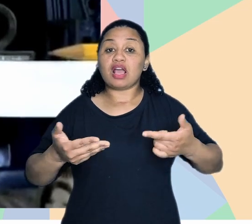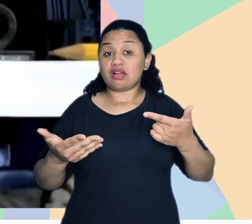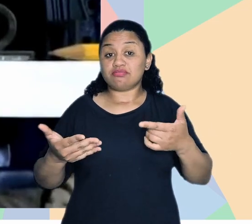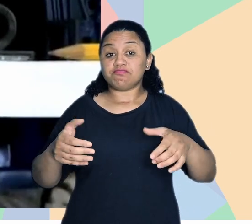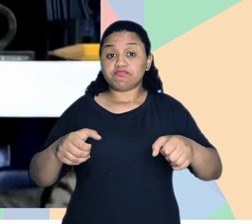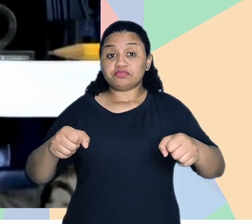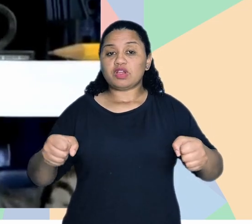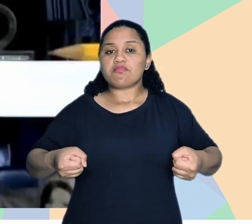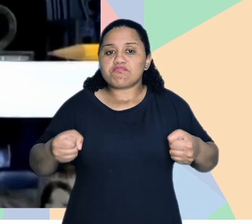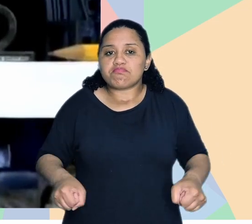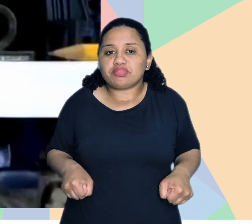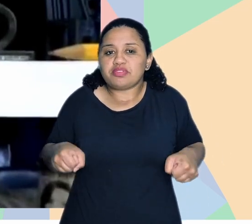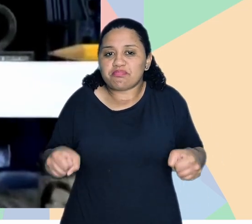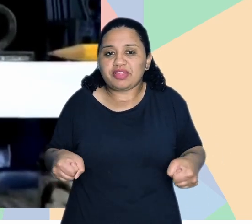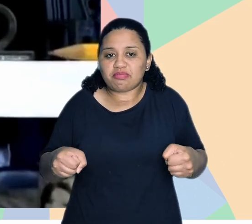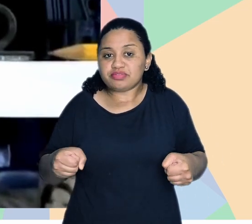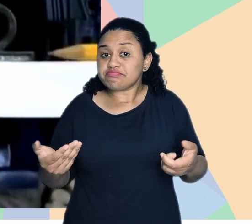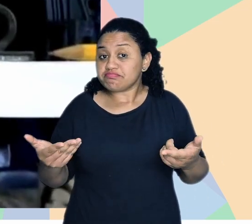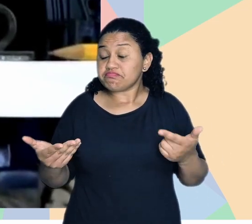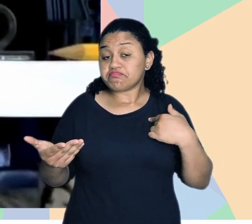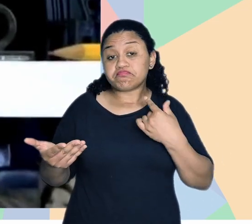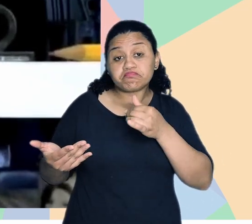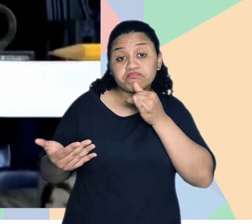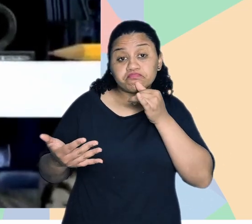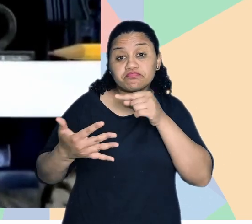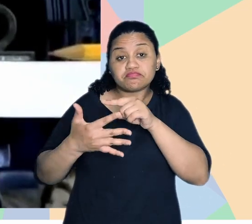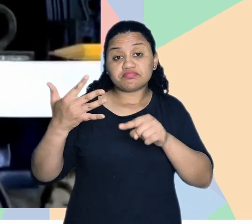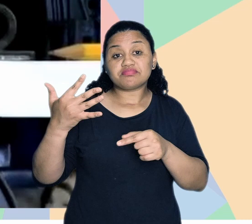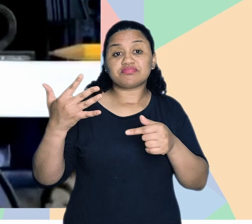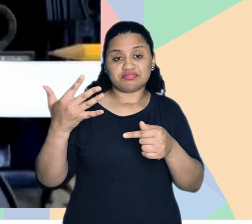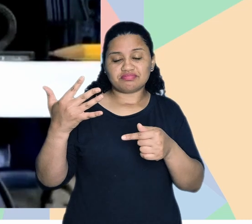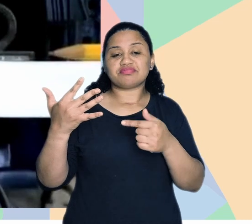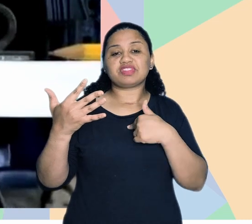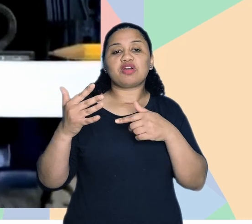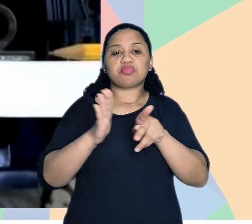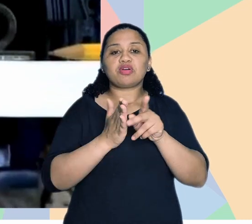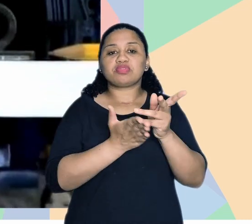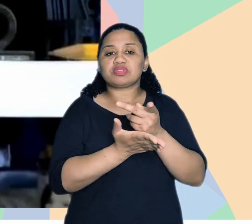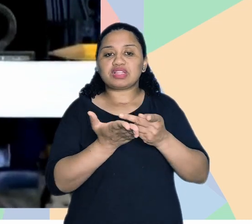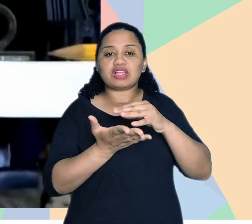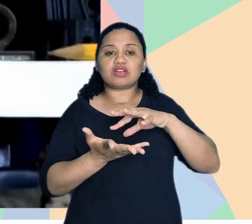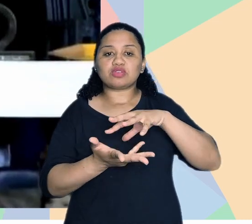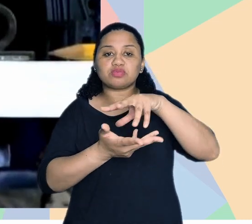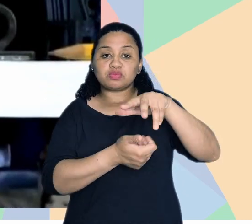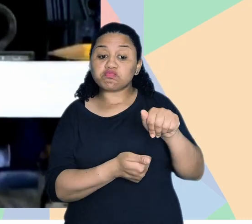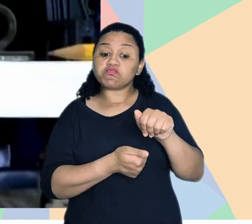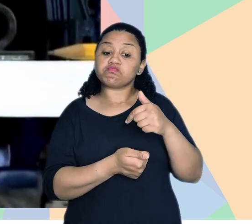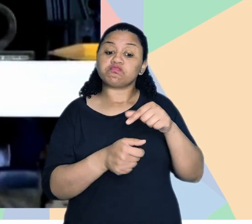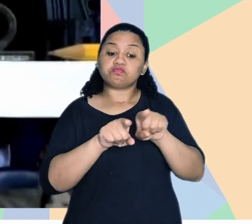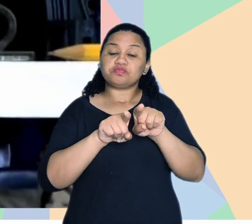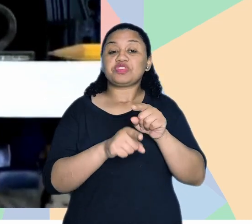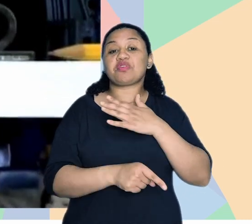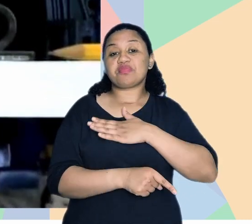com muletas, né? O espaço que isso precisa. Então, esses são os 7 princípios do desenho universal, que também